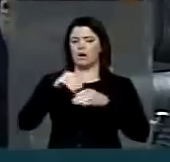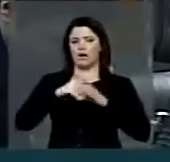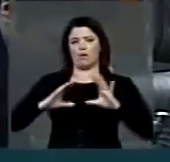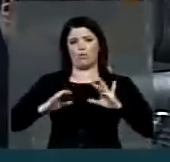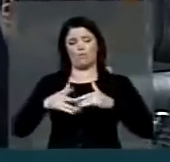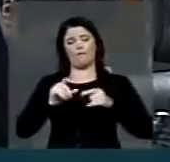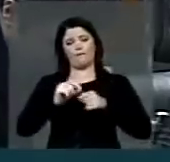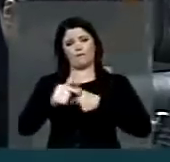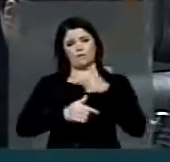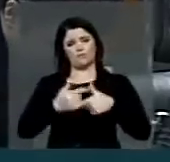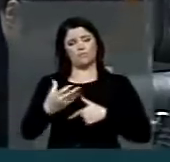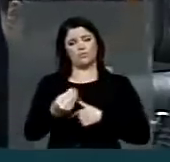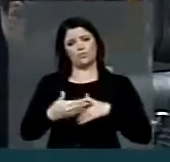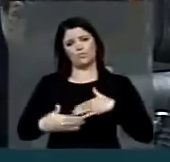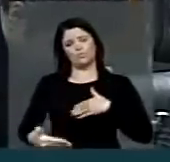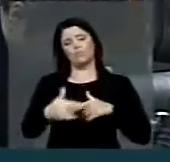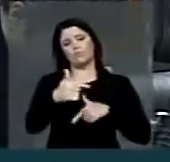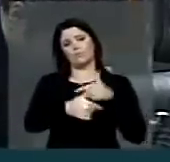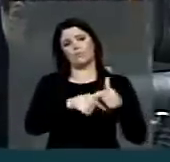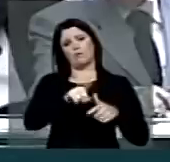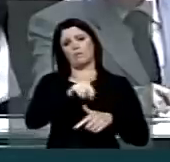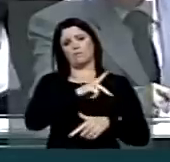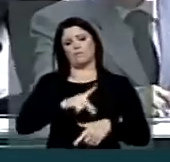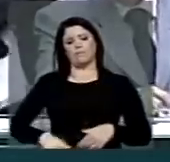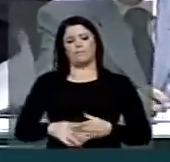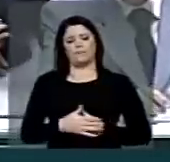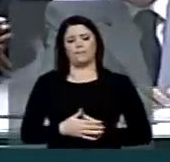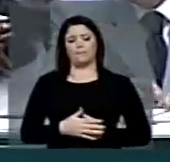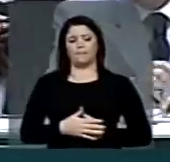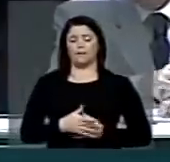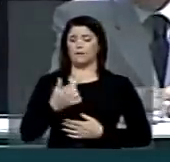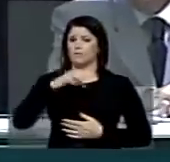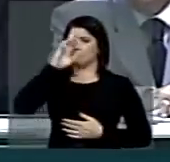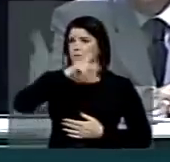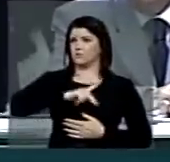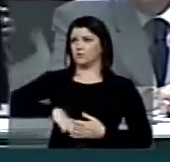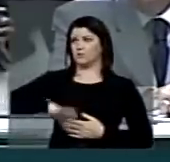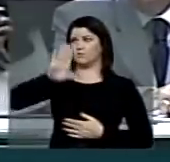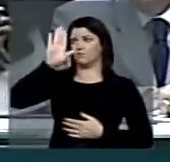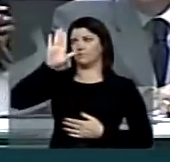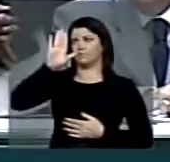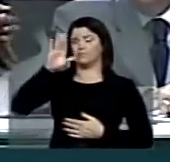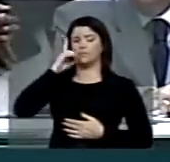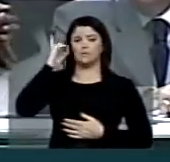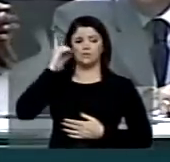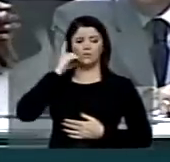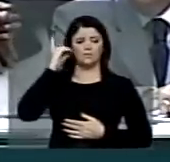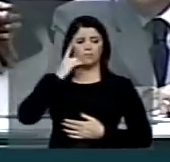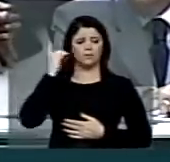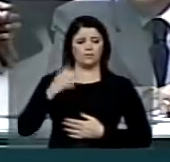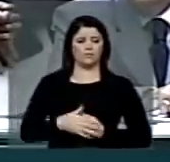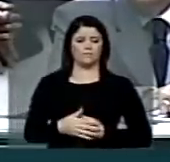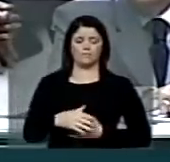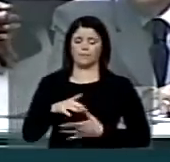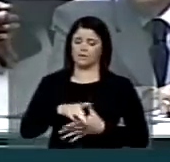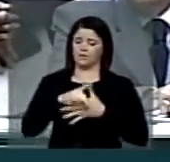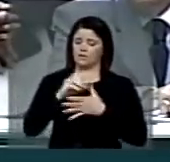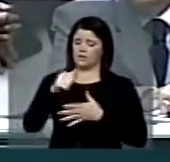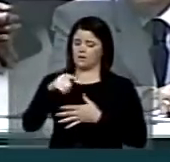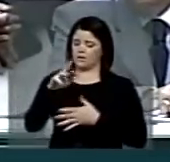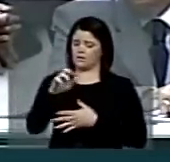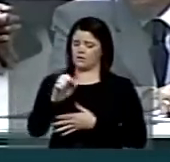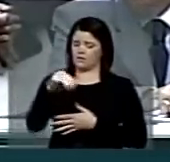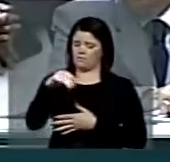produzir muito, durante a gestão dele, enquanto presidente. Presidente Henrique? Então, presidente. Deputado, deputado líder André Moura,